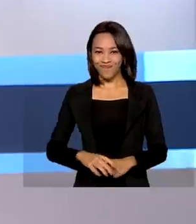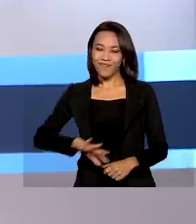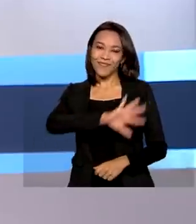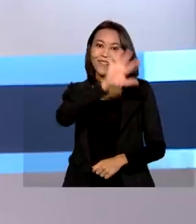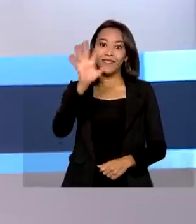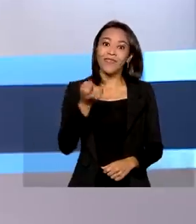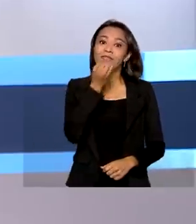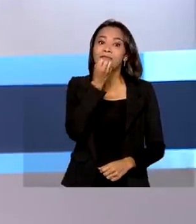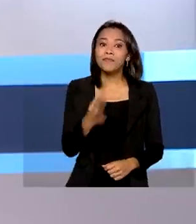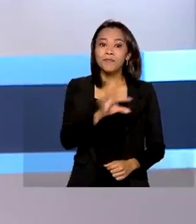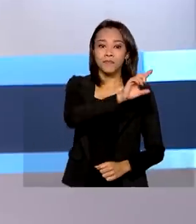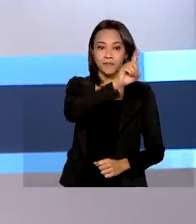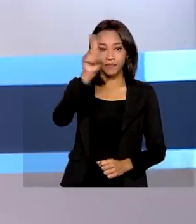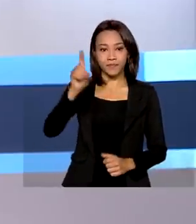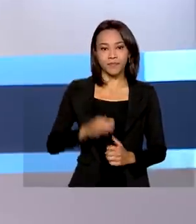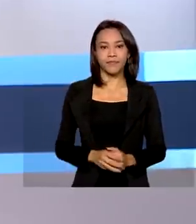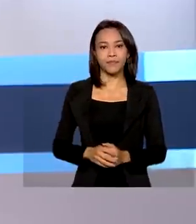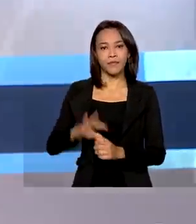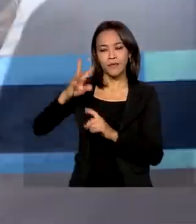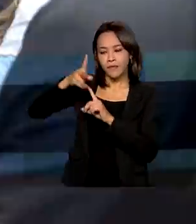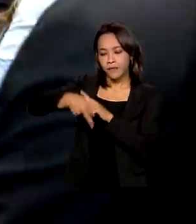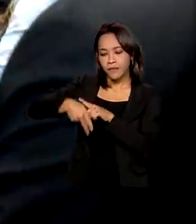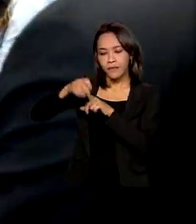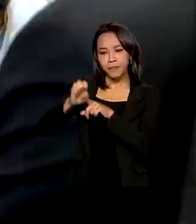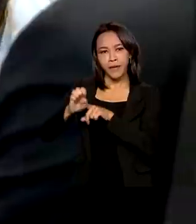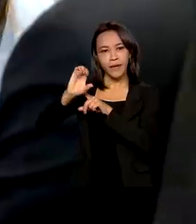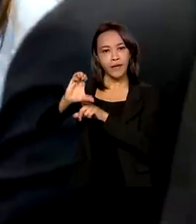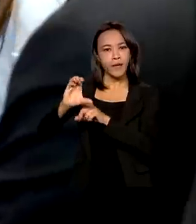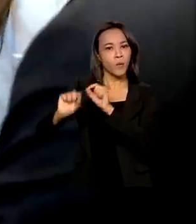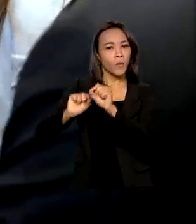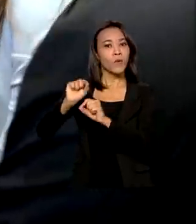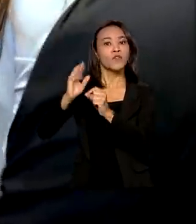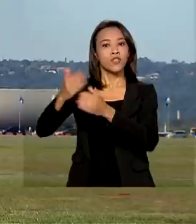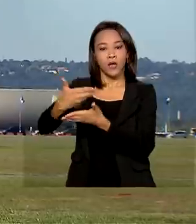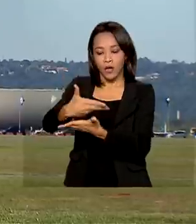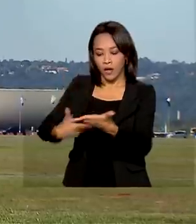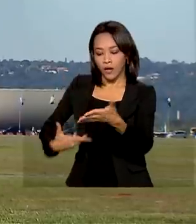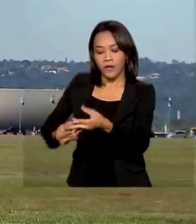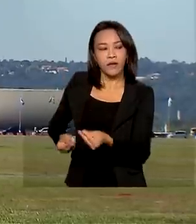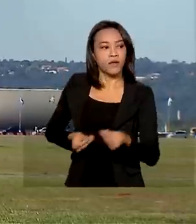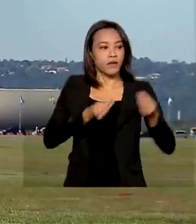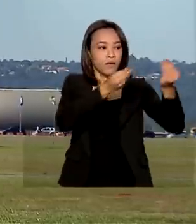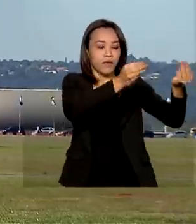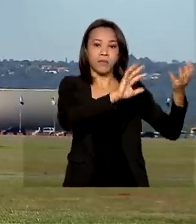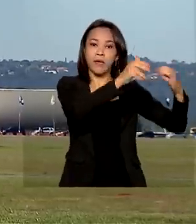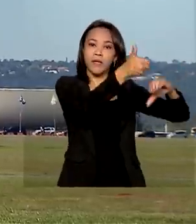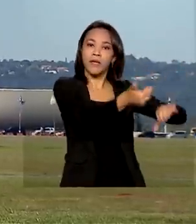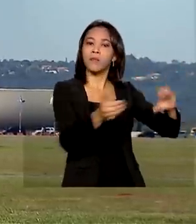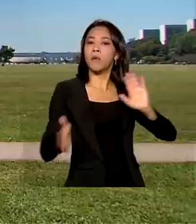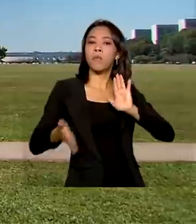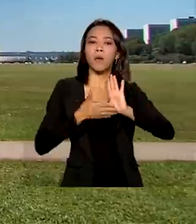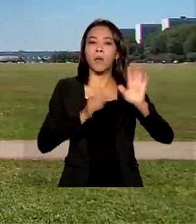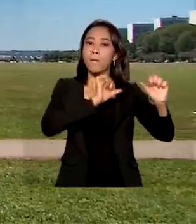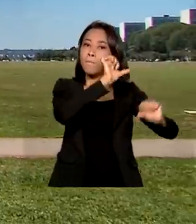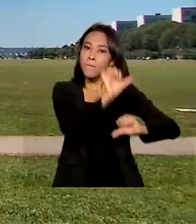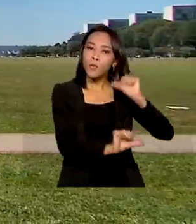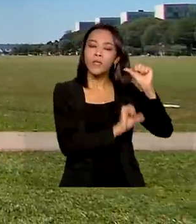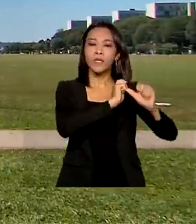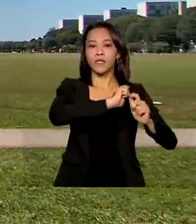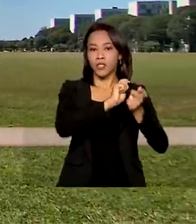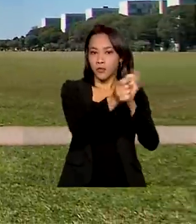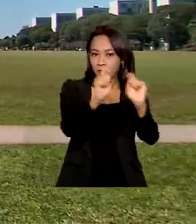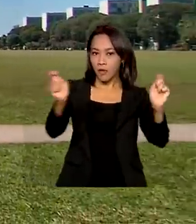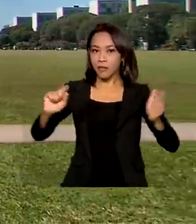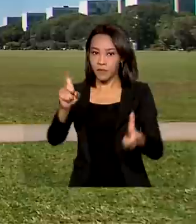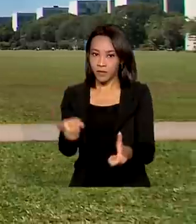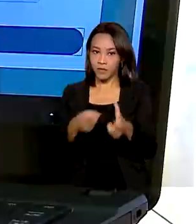Olá, bom dia! PEC dos Precatórios enviada à Câmara dos Deputados propõe mudanças no pagamento de dívidas da